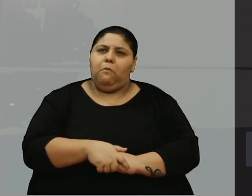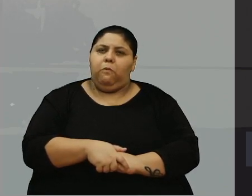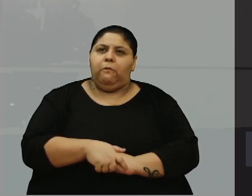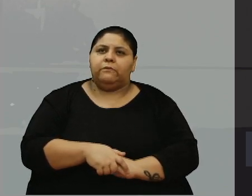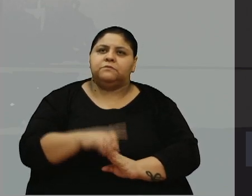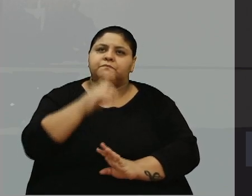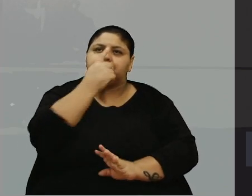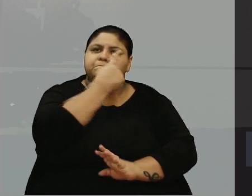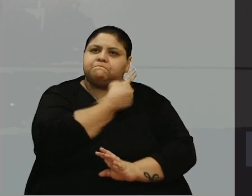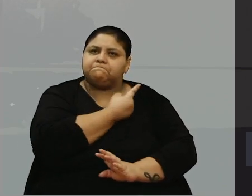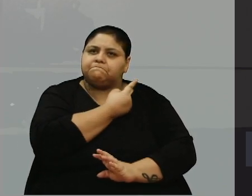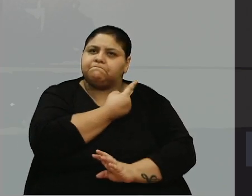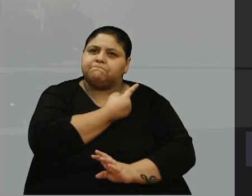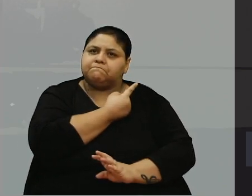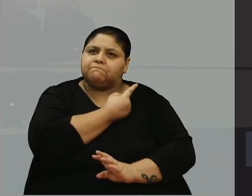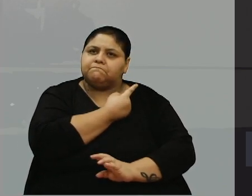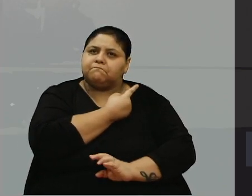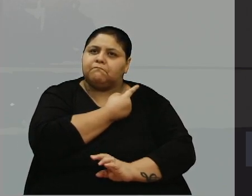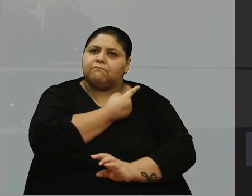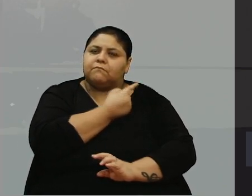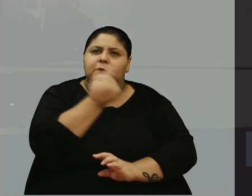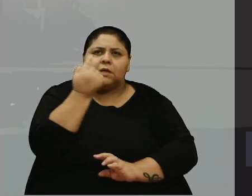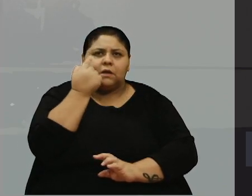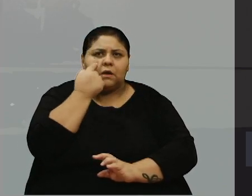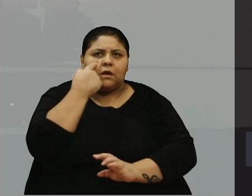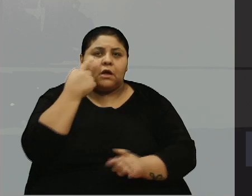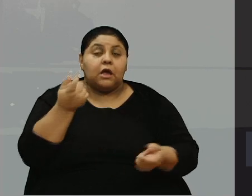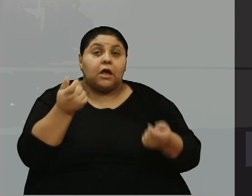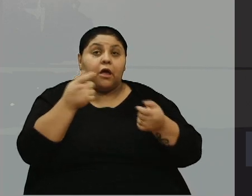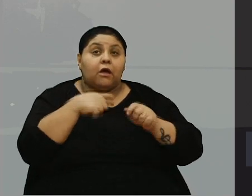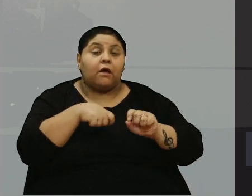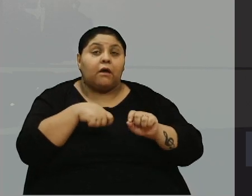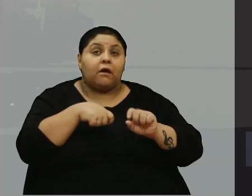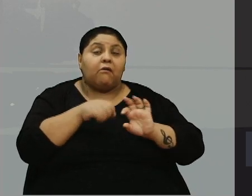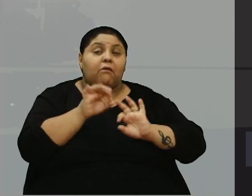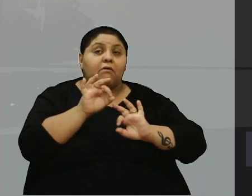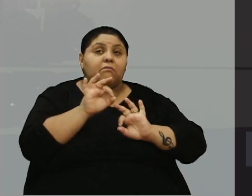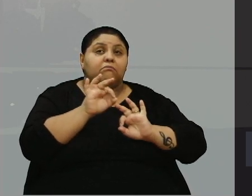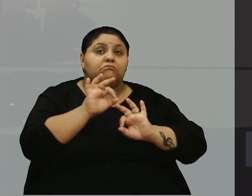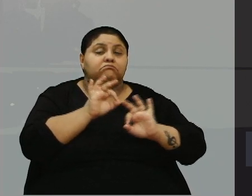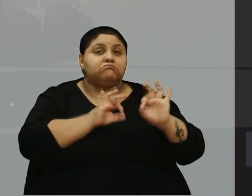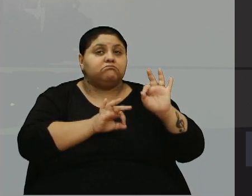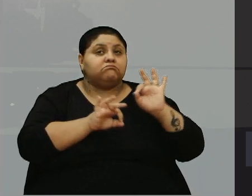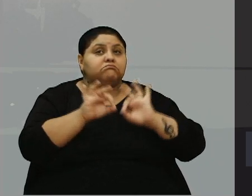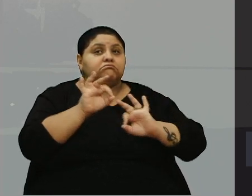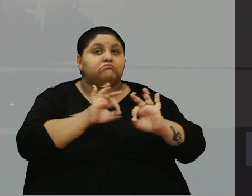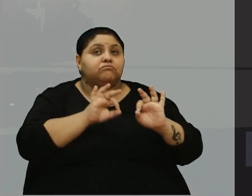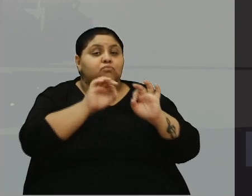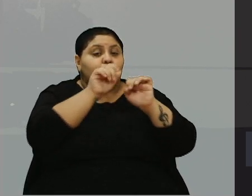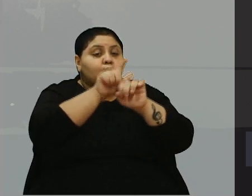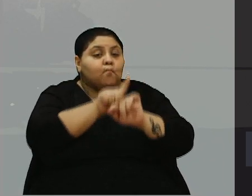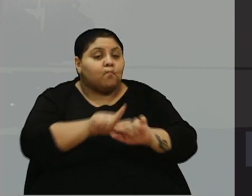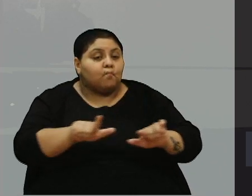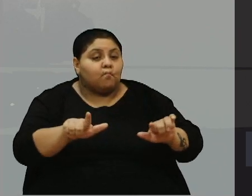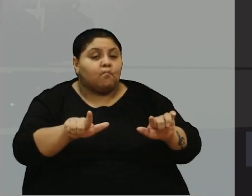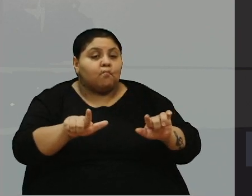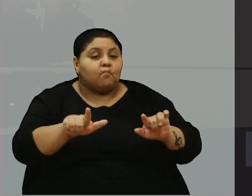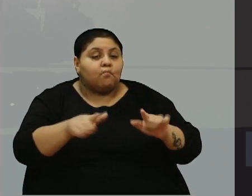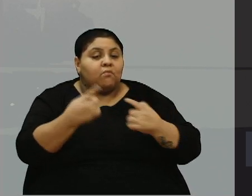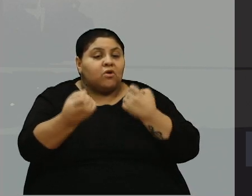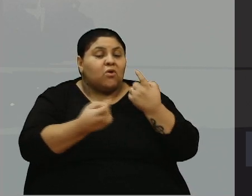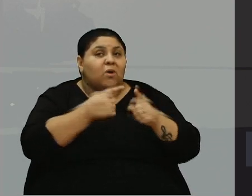Ali, dá para ver que precisa fazer algum tipo de drenagem, algum tipo de